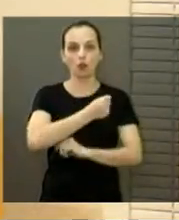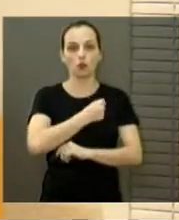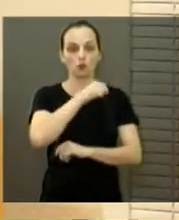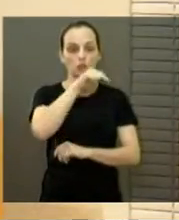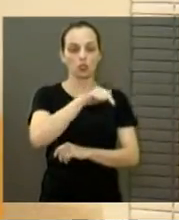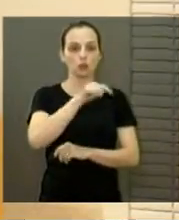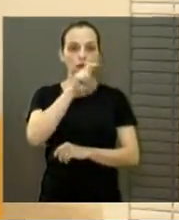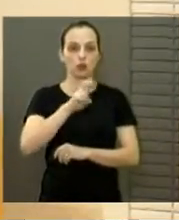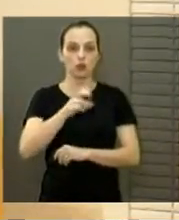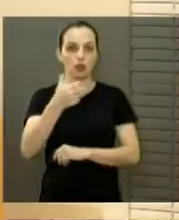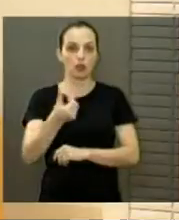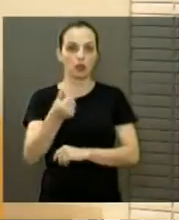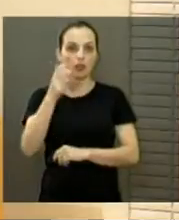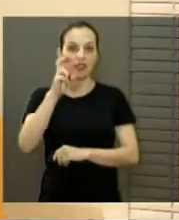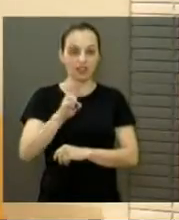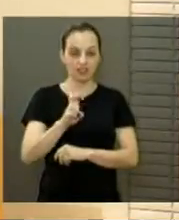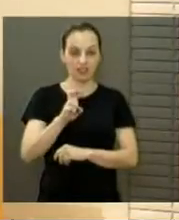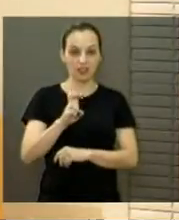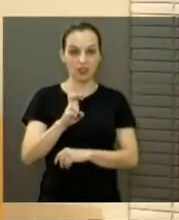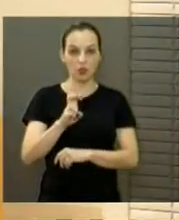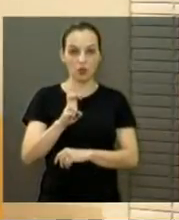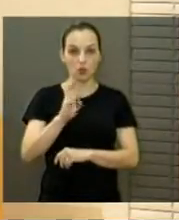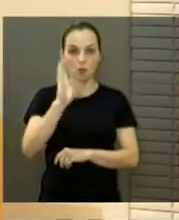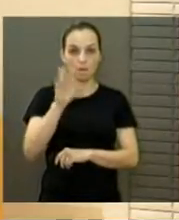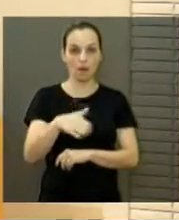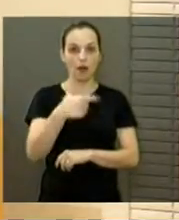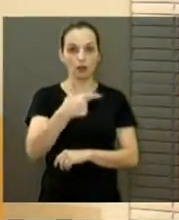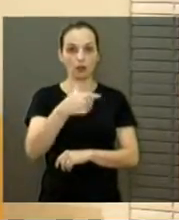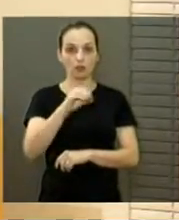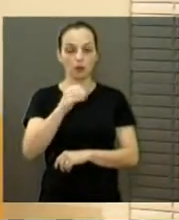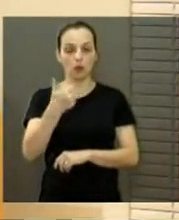.565, de 2011.